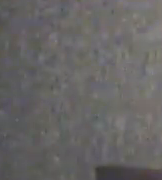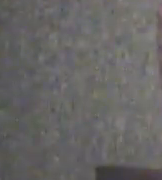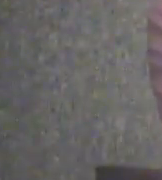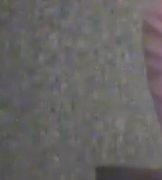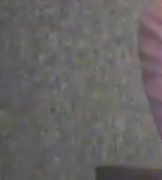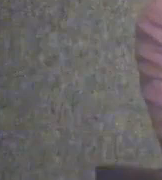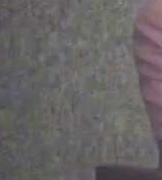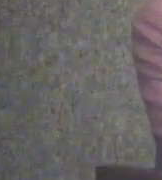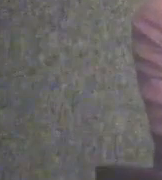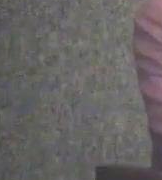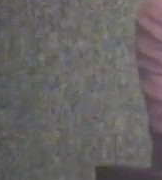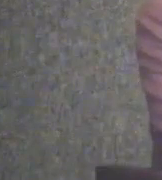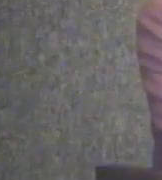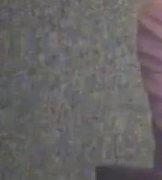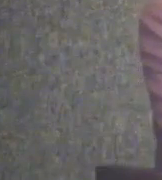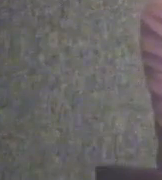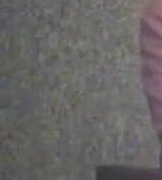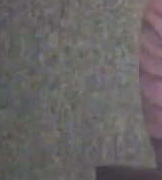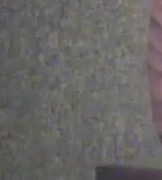Boa tarde.